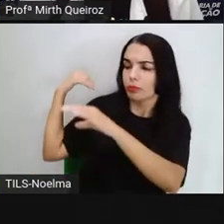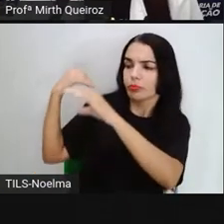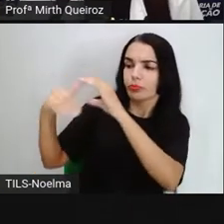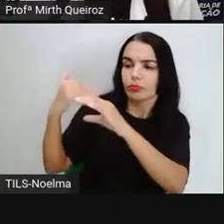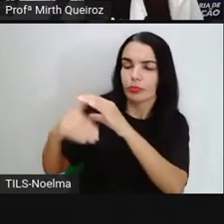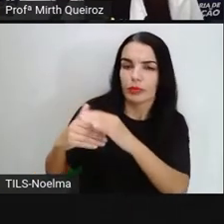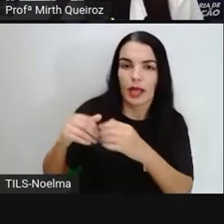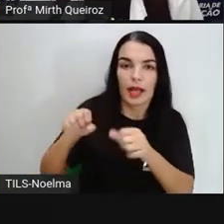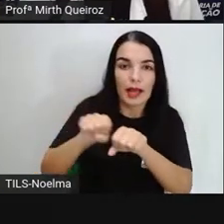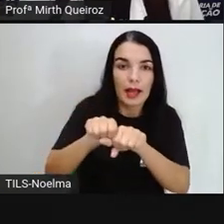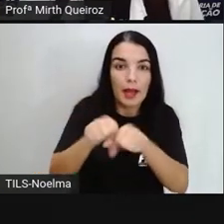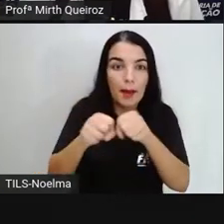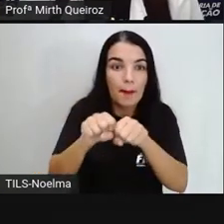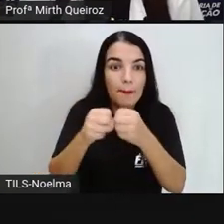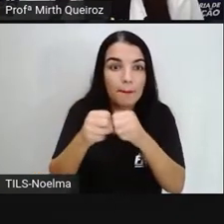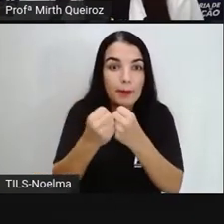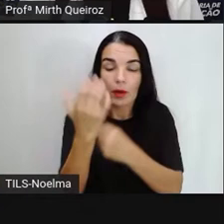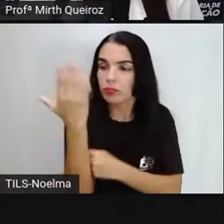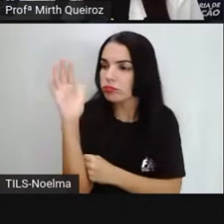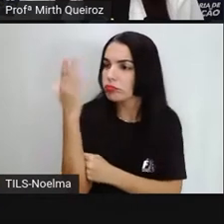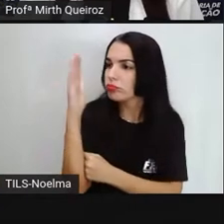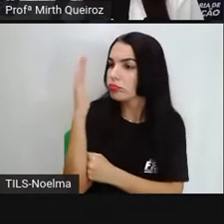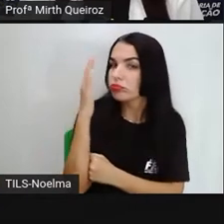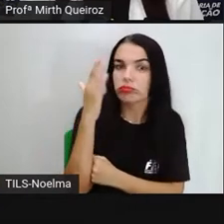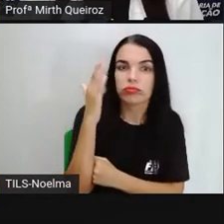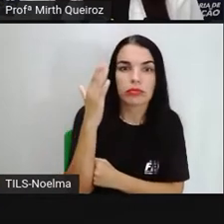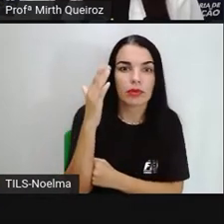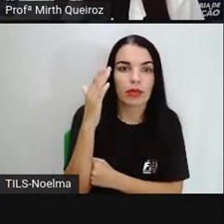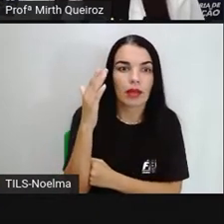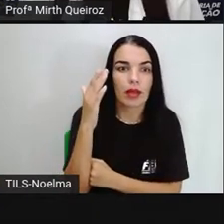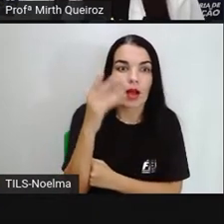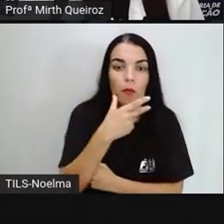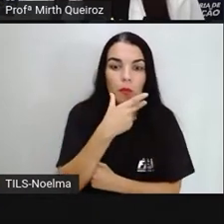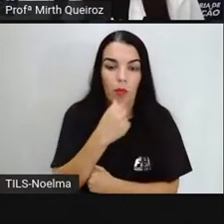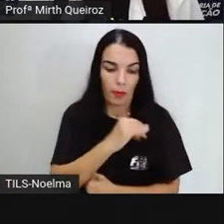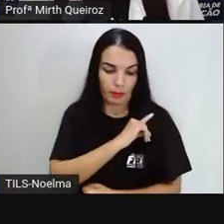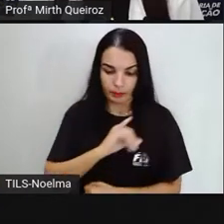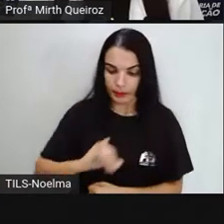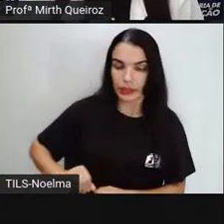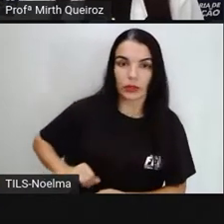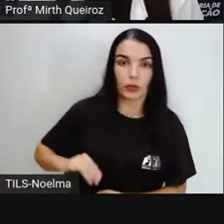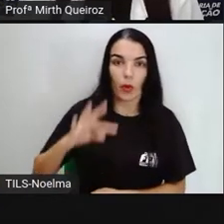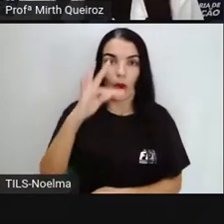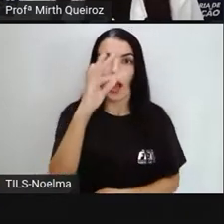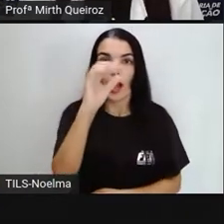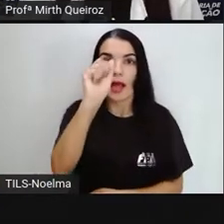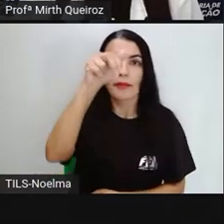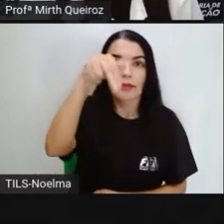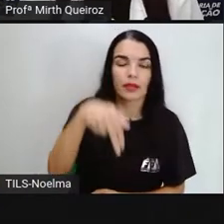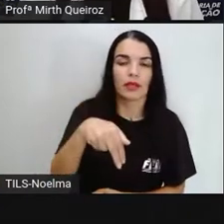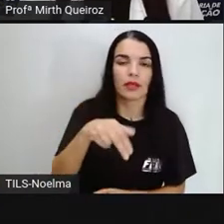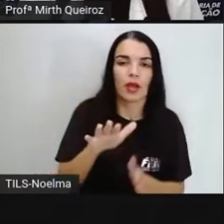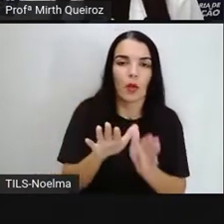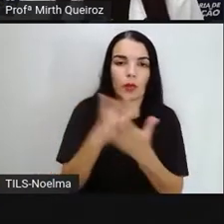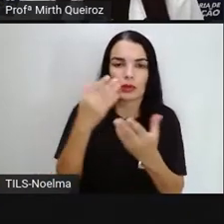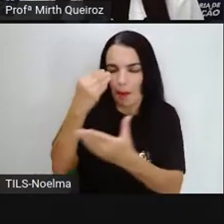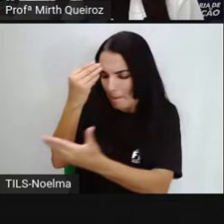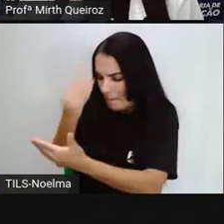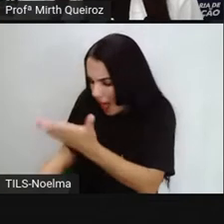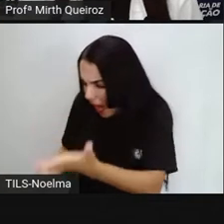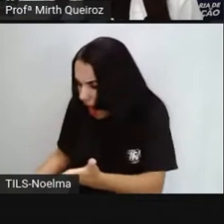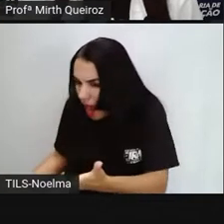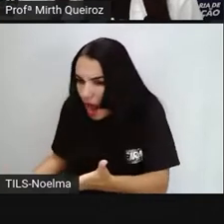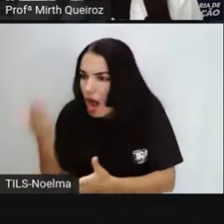espelho quadrado do imperador tangram. Quando o deixou cair no chão.